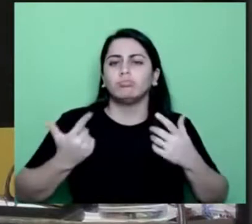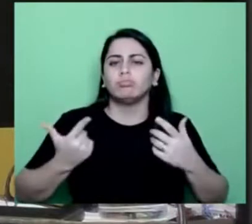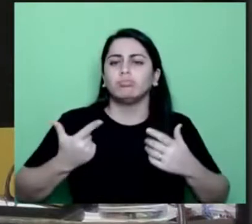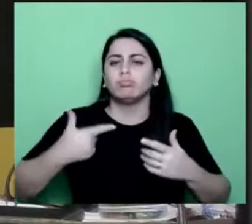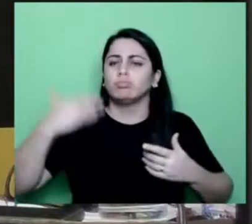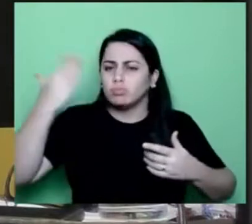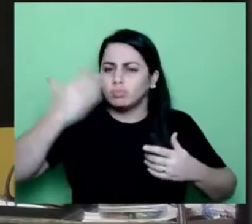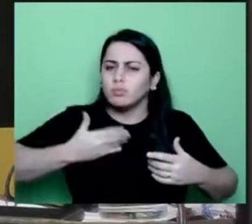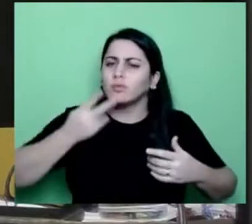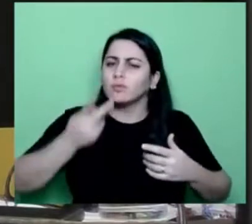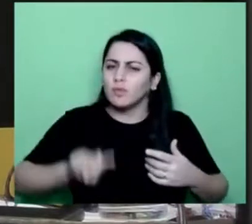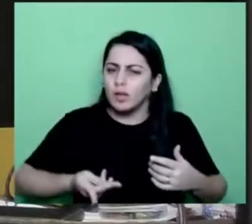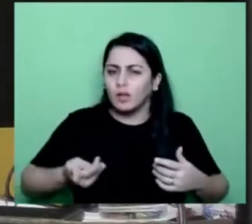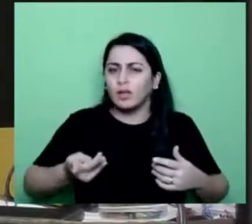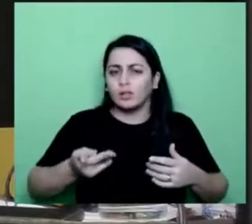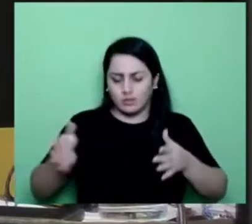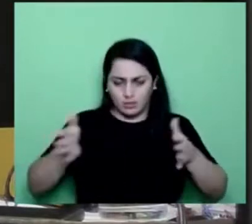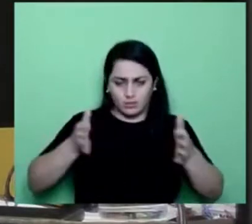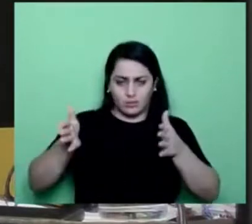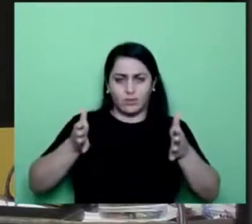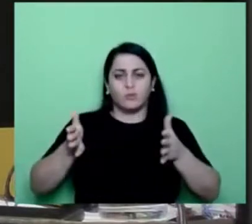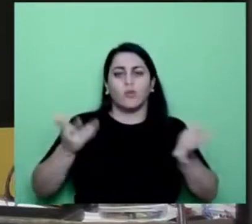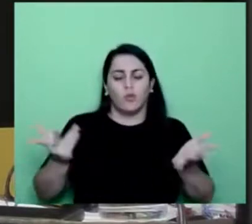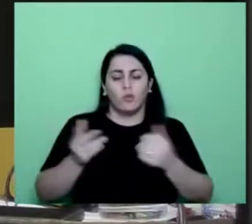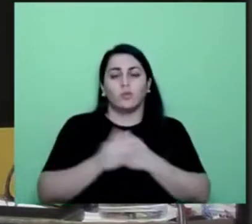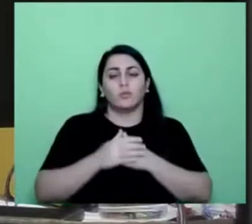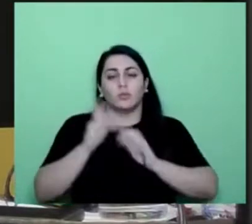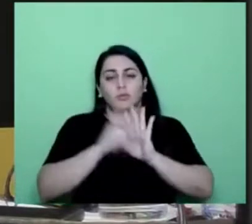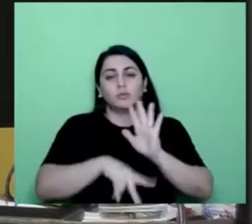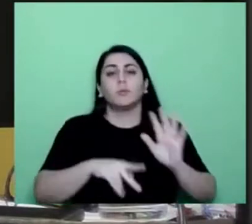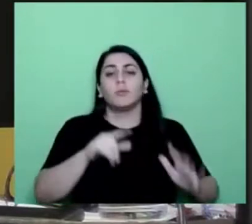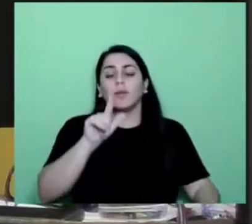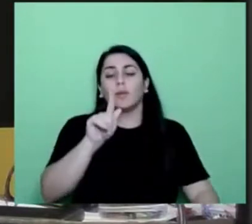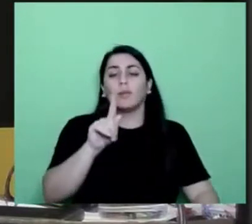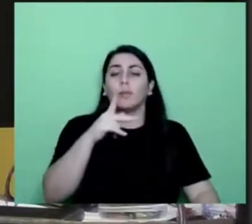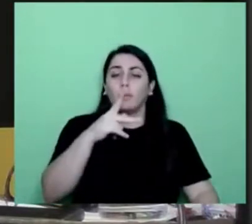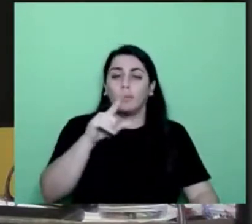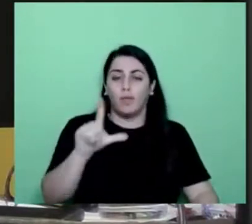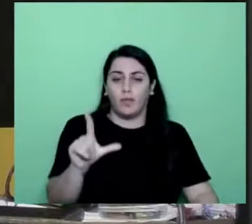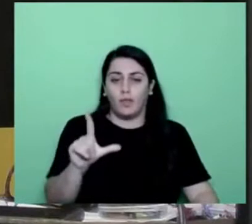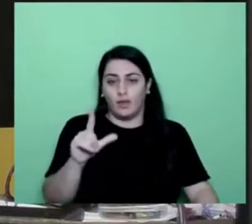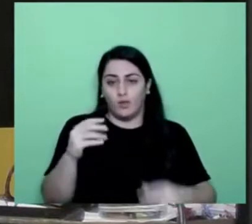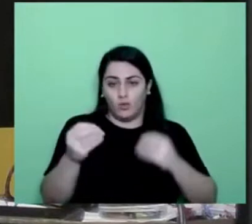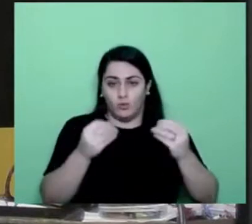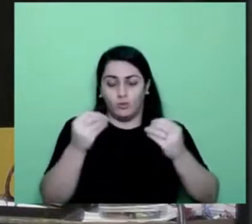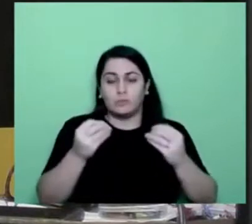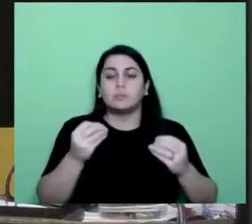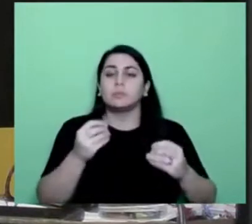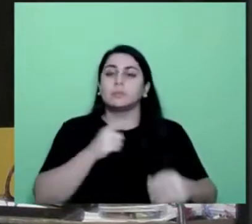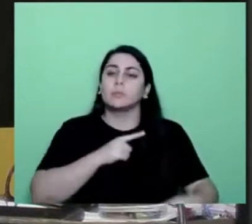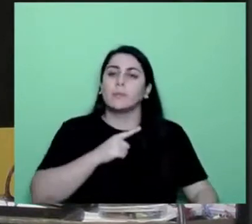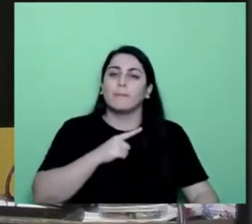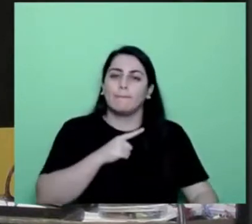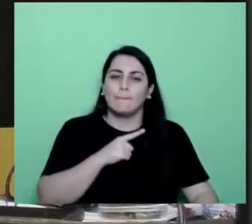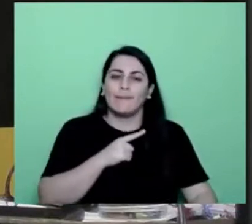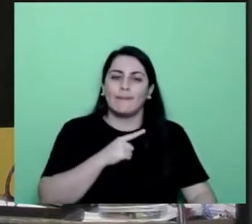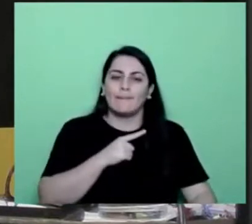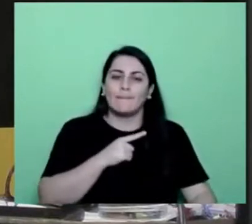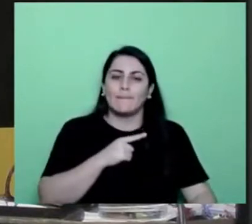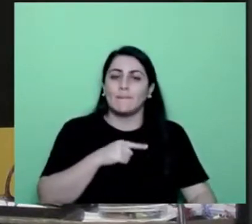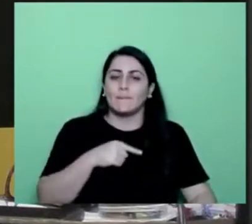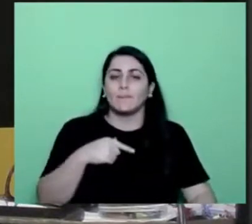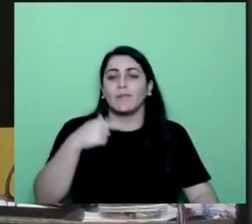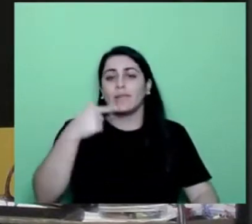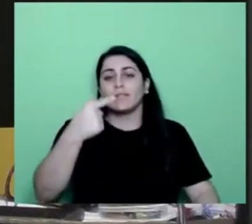vereadores têm dado durante esse processo. O nosso PL está dividido dessa forma. Ele tem sete